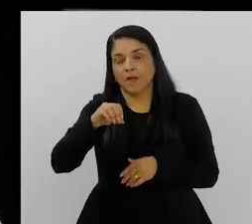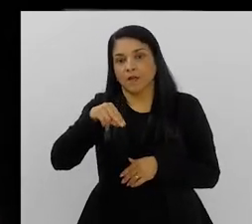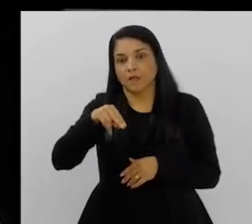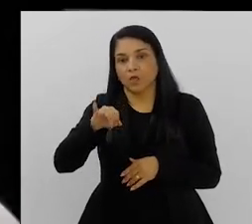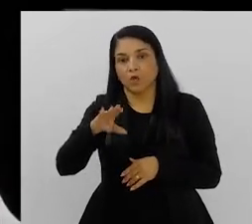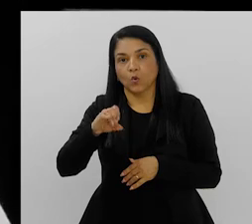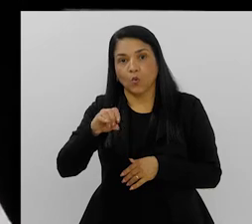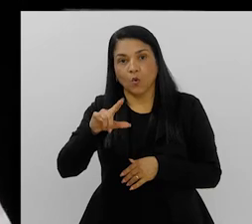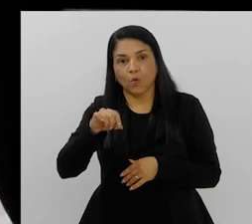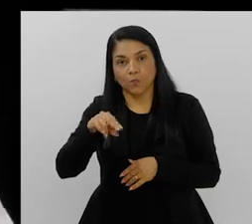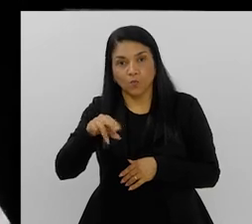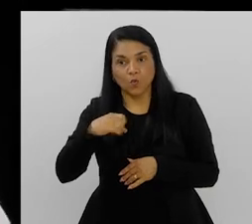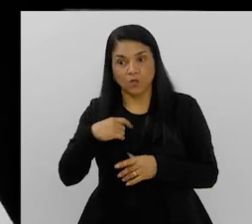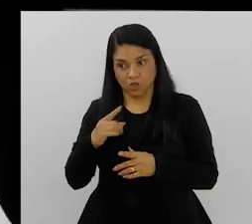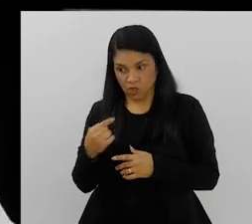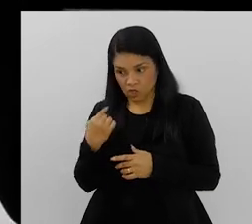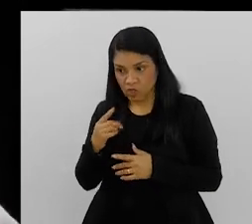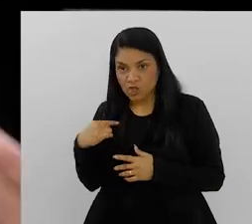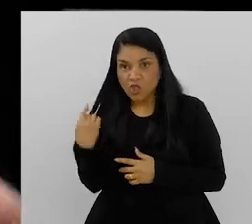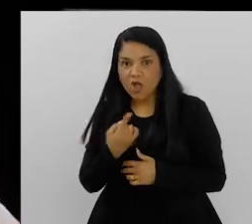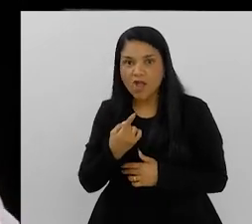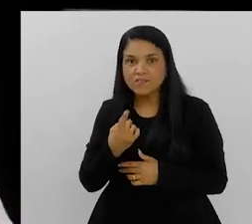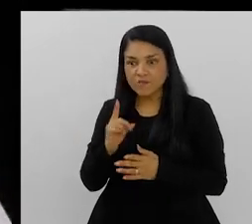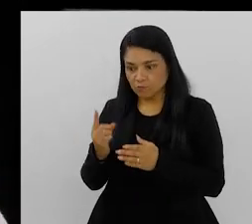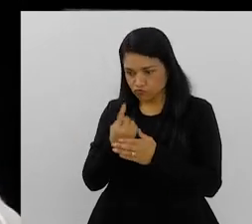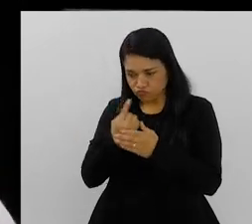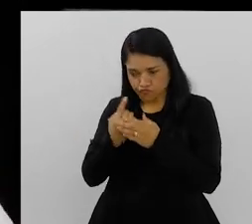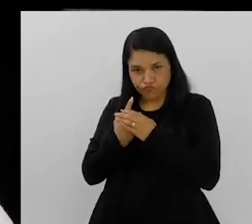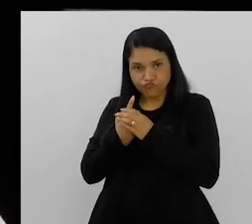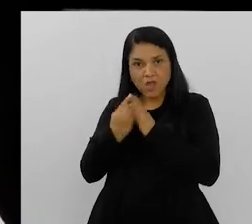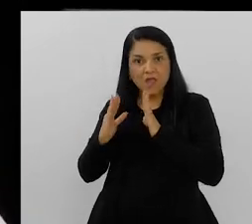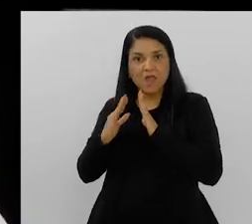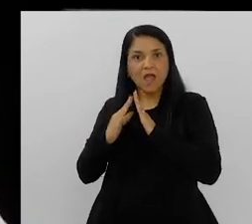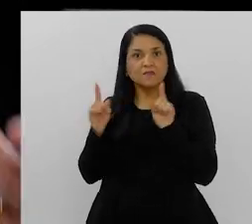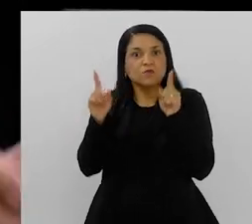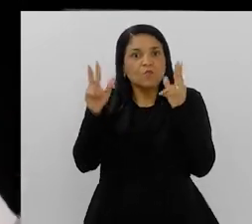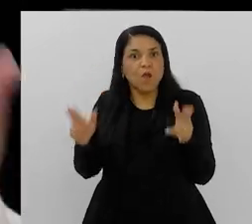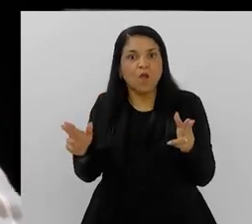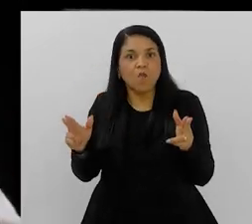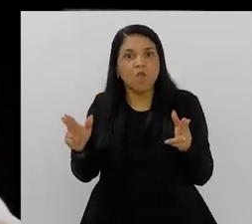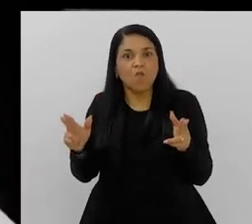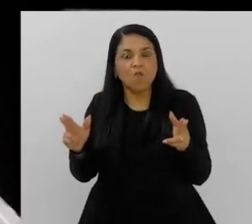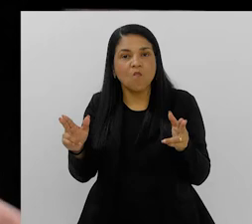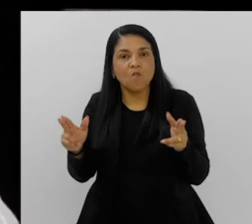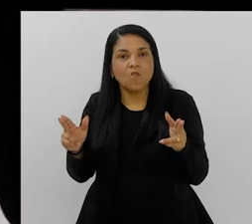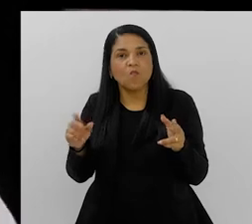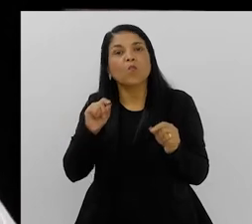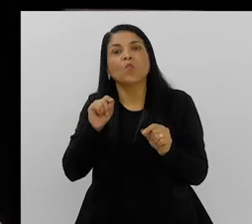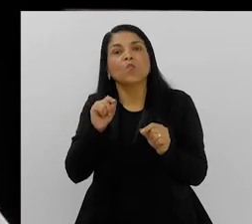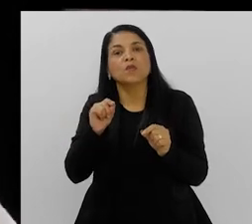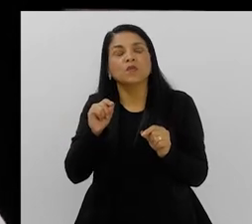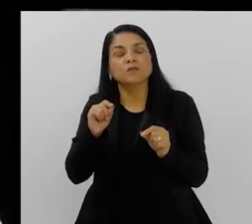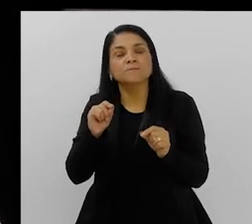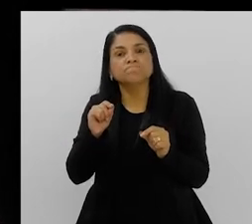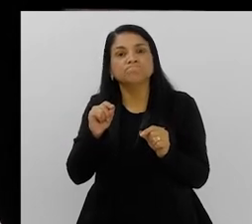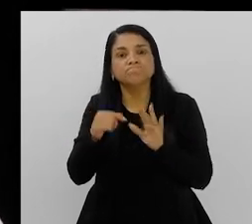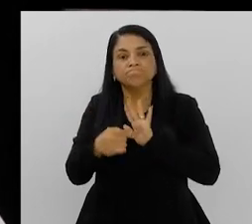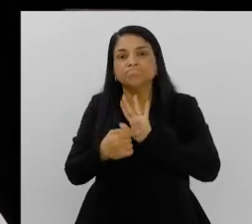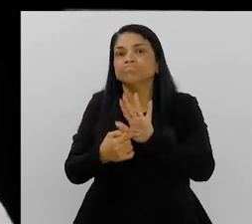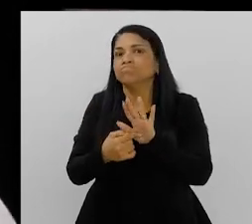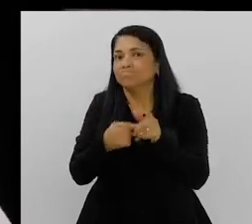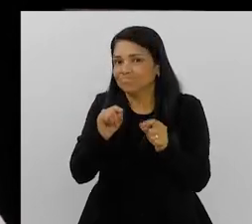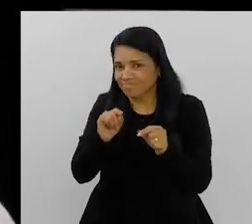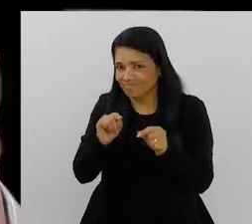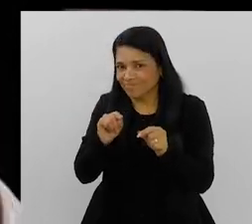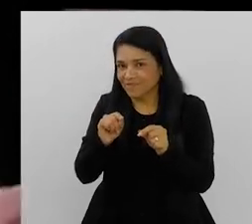isolado e fechado. Eu passei a ficar isolado na minha casa. Todos nós aqui passamos a ficar isolados na nossa casa, mas, a partir daí, o que a gente conseguiu construir com esse isolamento?